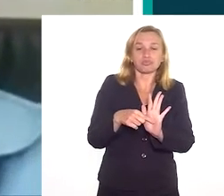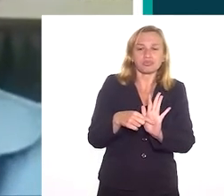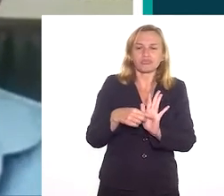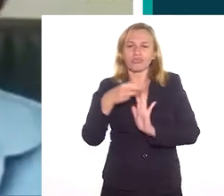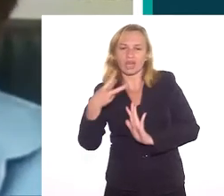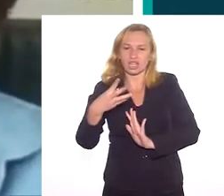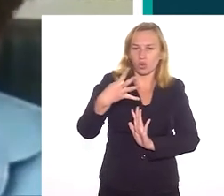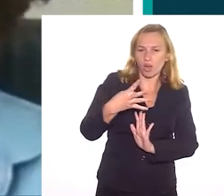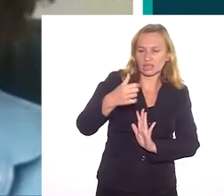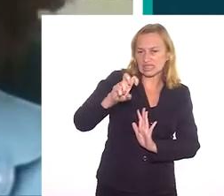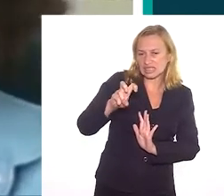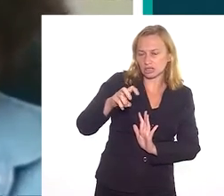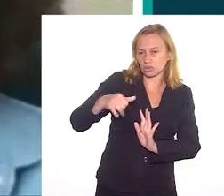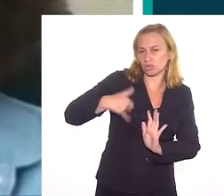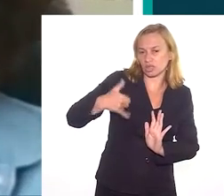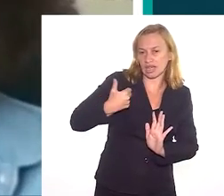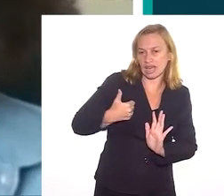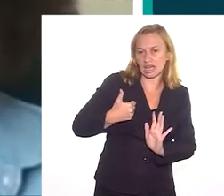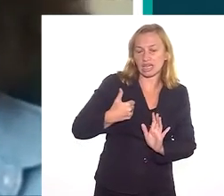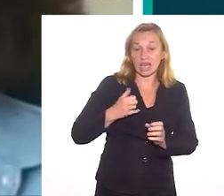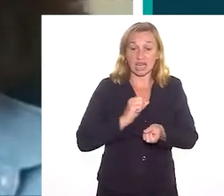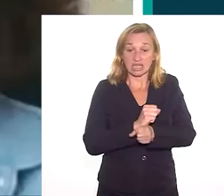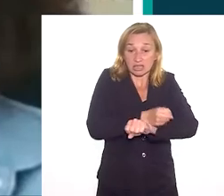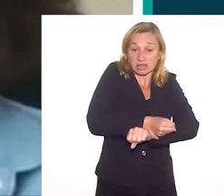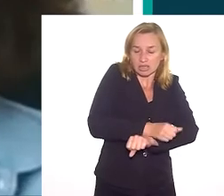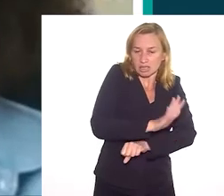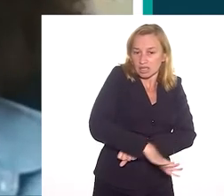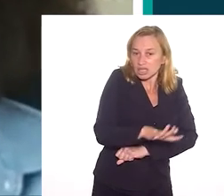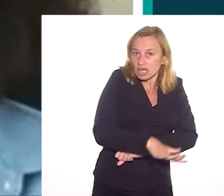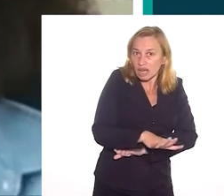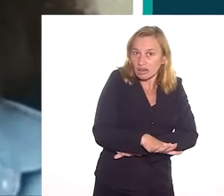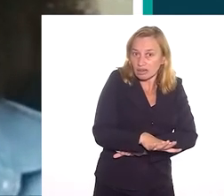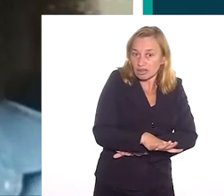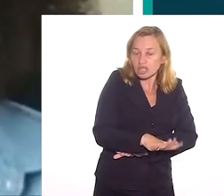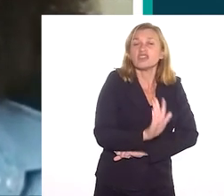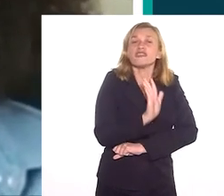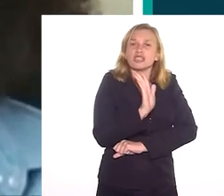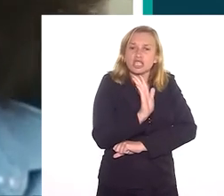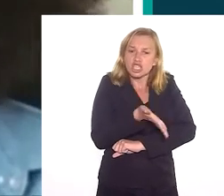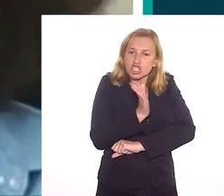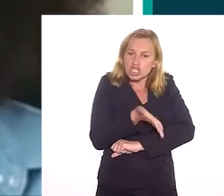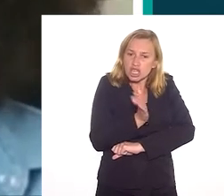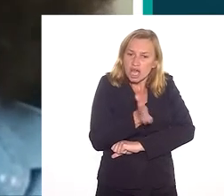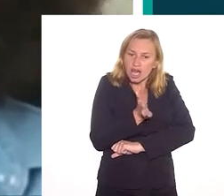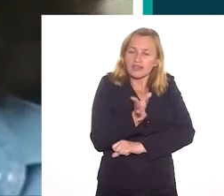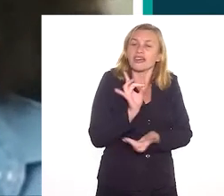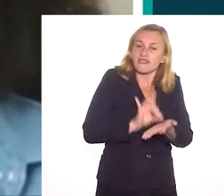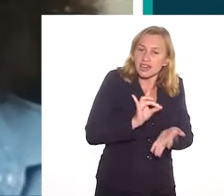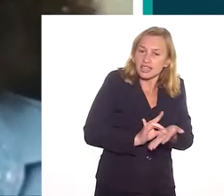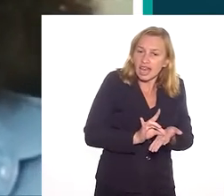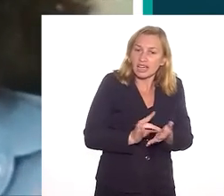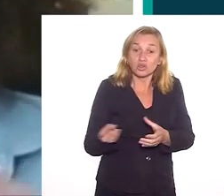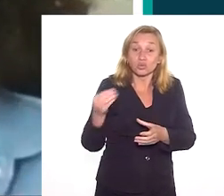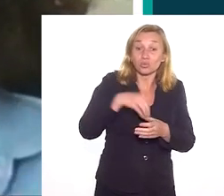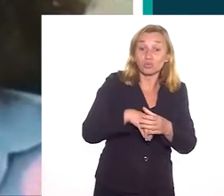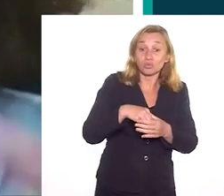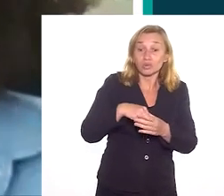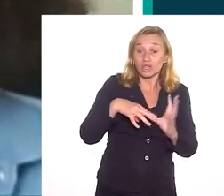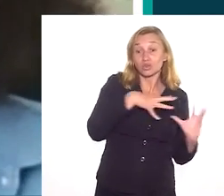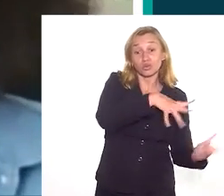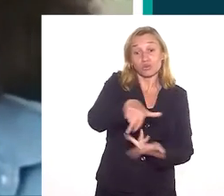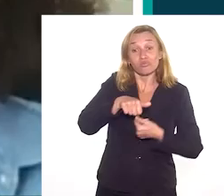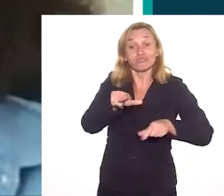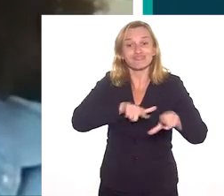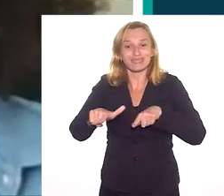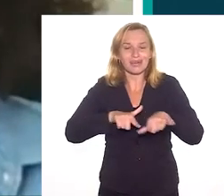isso, que com três, quatro, cinco anos, essa criança escravizada, ela já está, verdade,